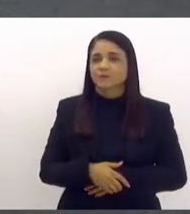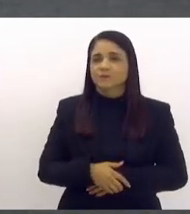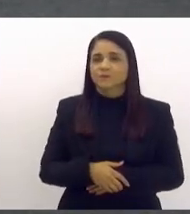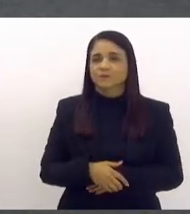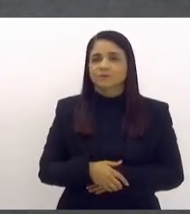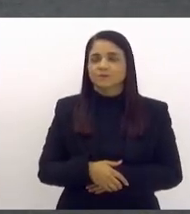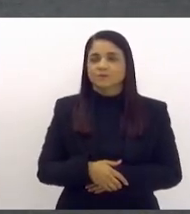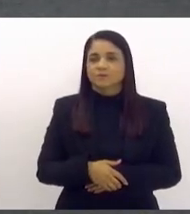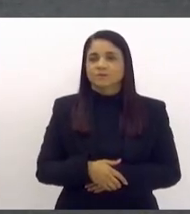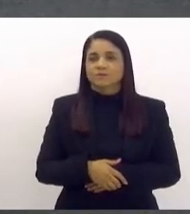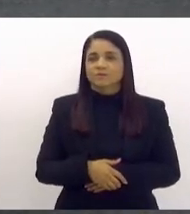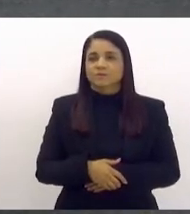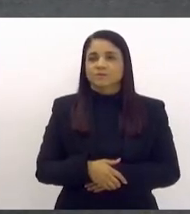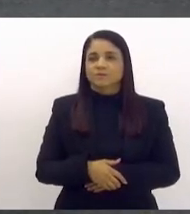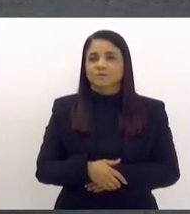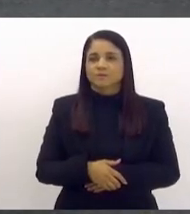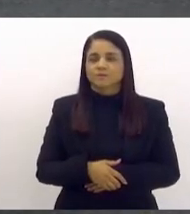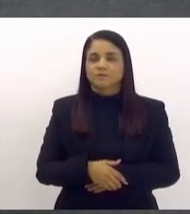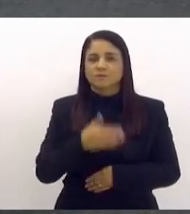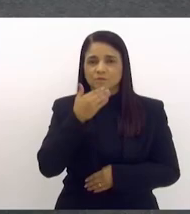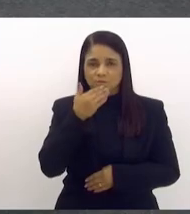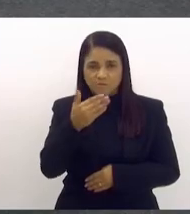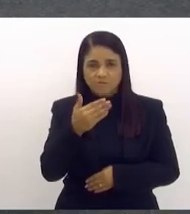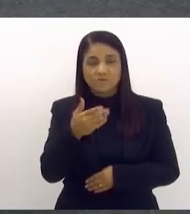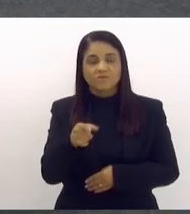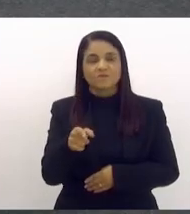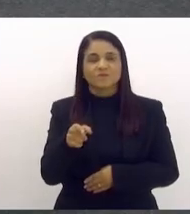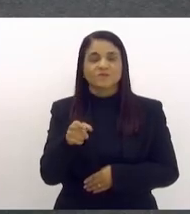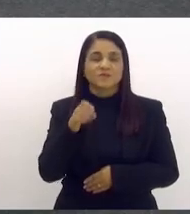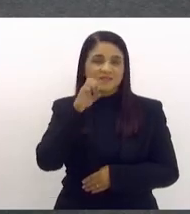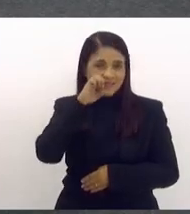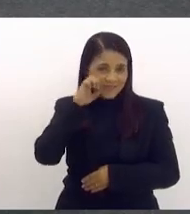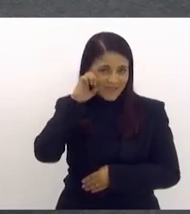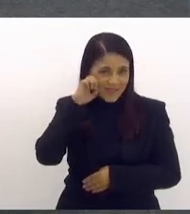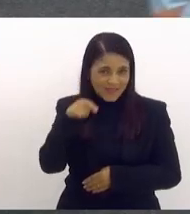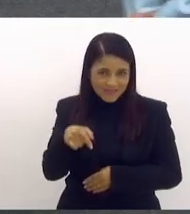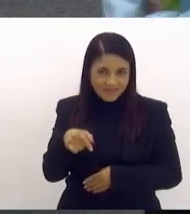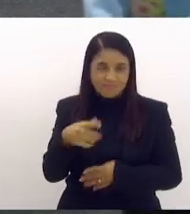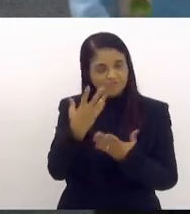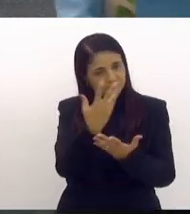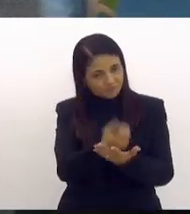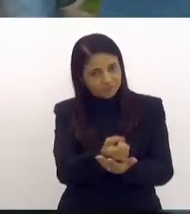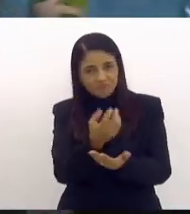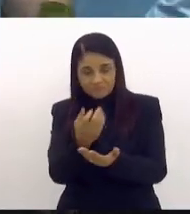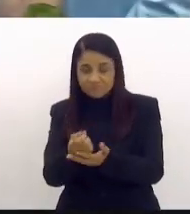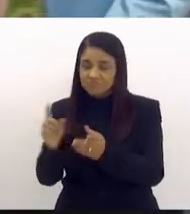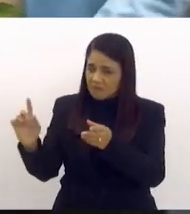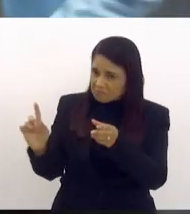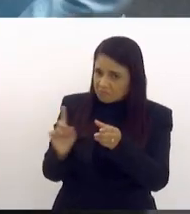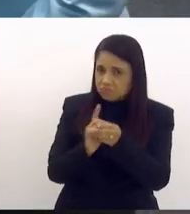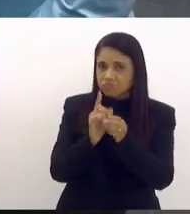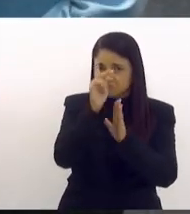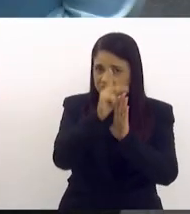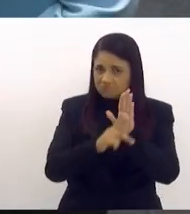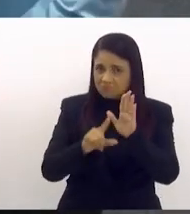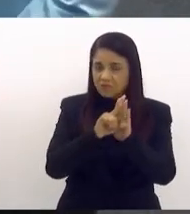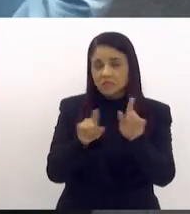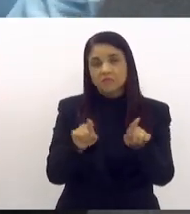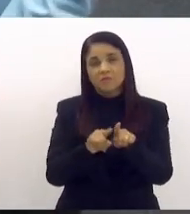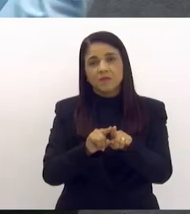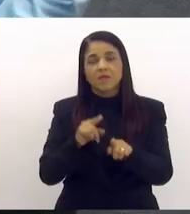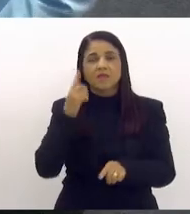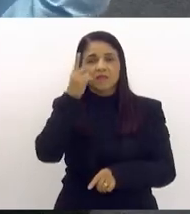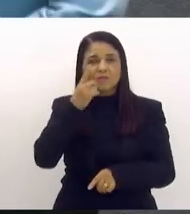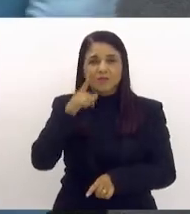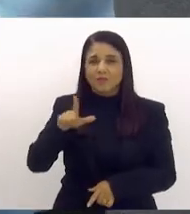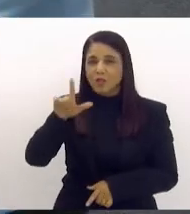Eu defiro o pedido da deputada Elika Takimoto, que pediu para ser coautora. E a deputada Lucinha,